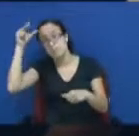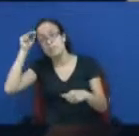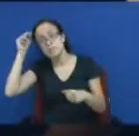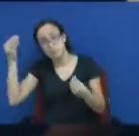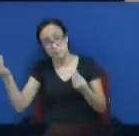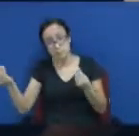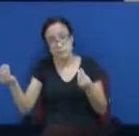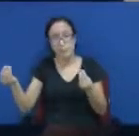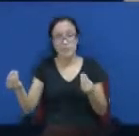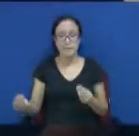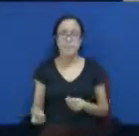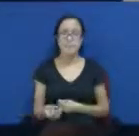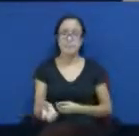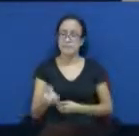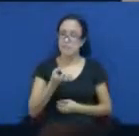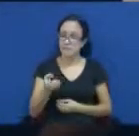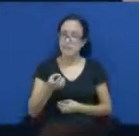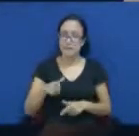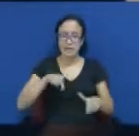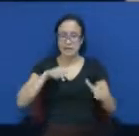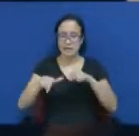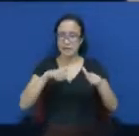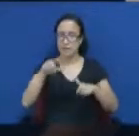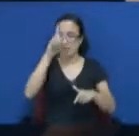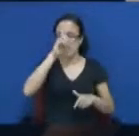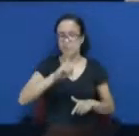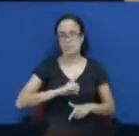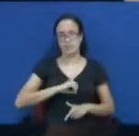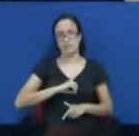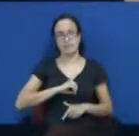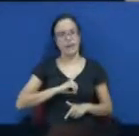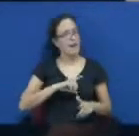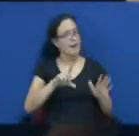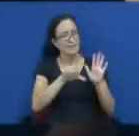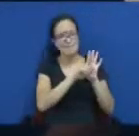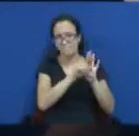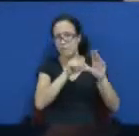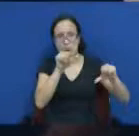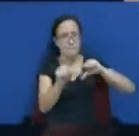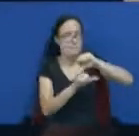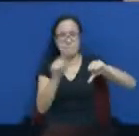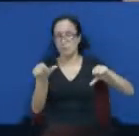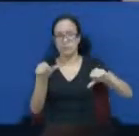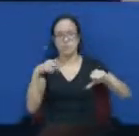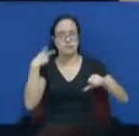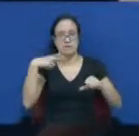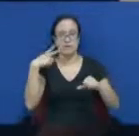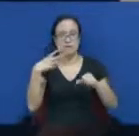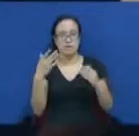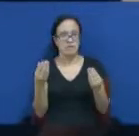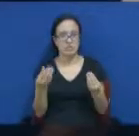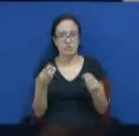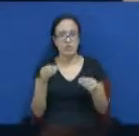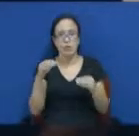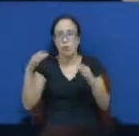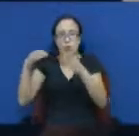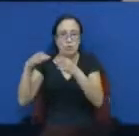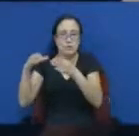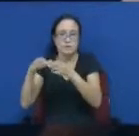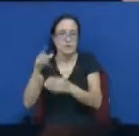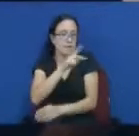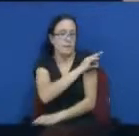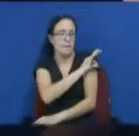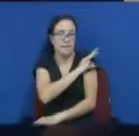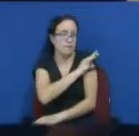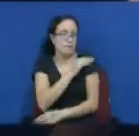os direitos trabalhistas. A lei não se muda assim em gabinete. A precisa ser discutida e